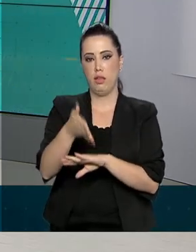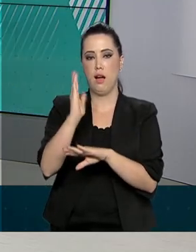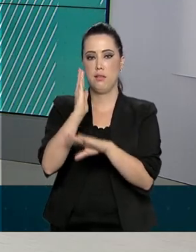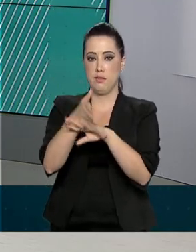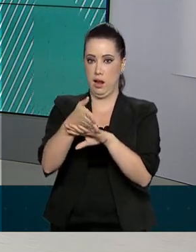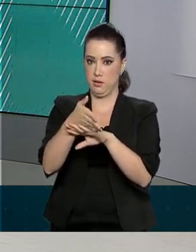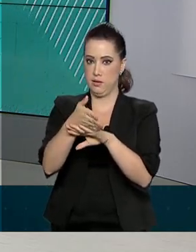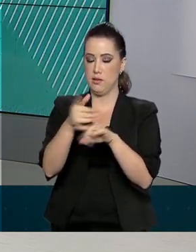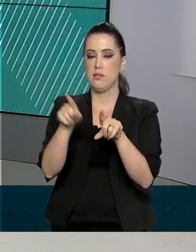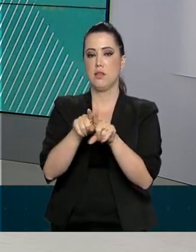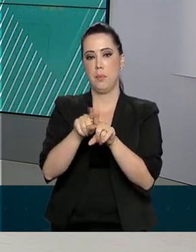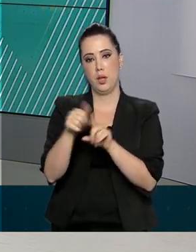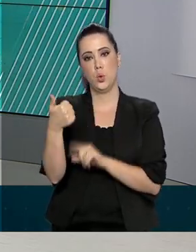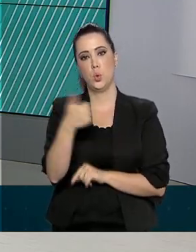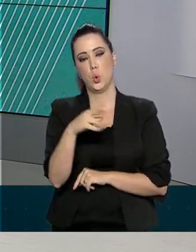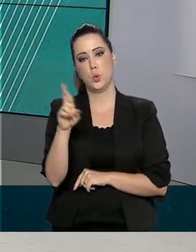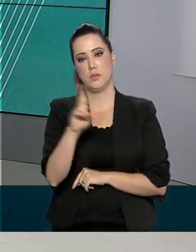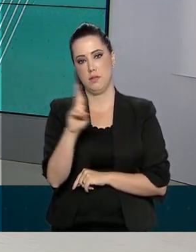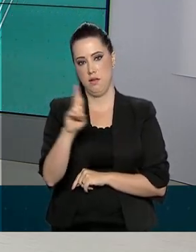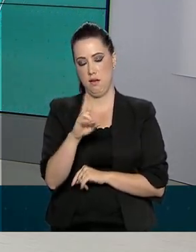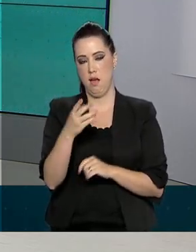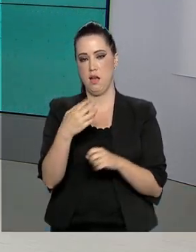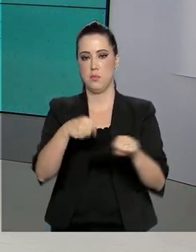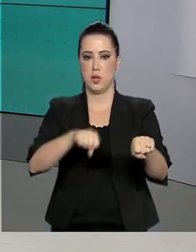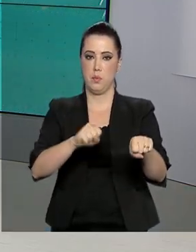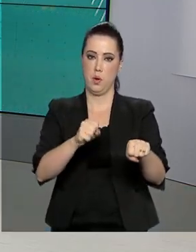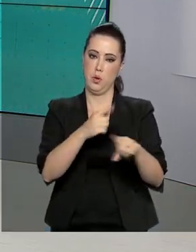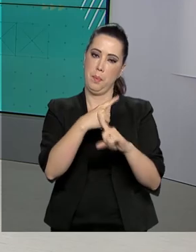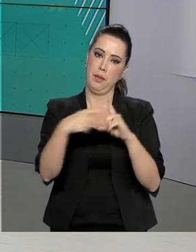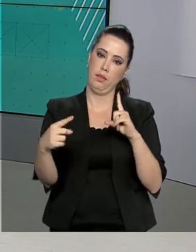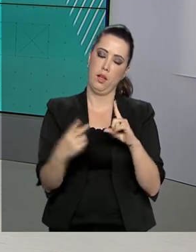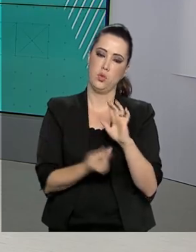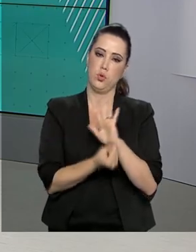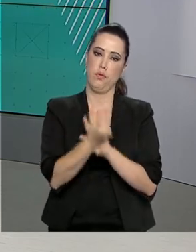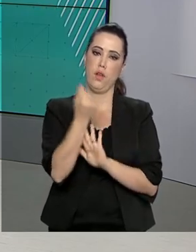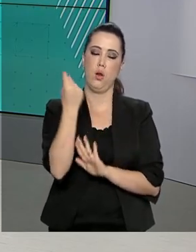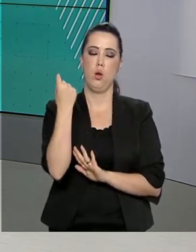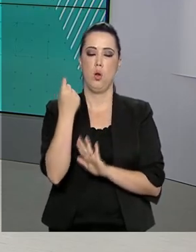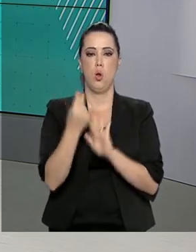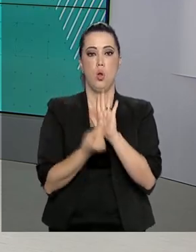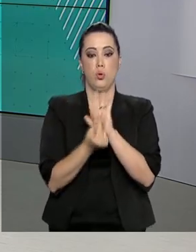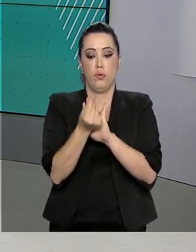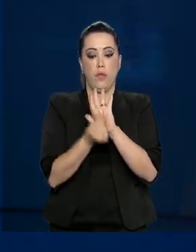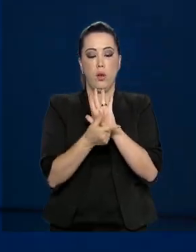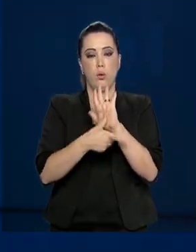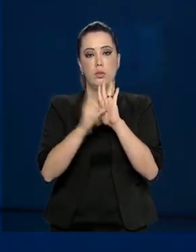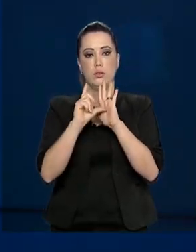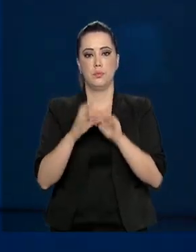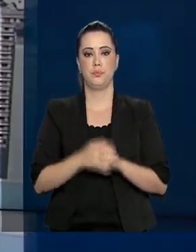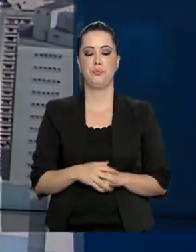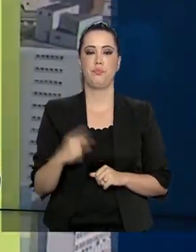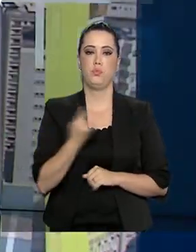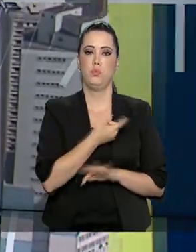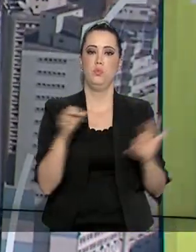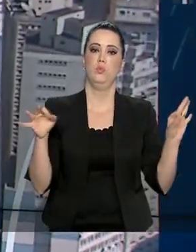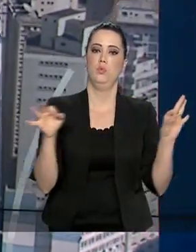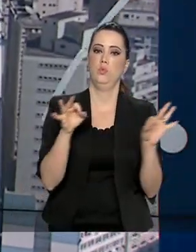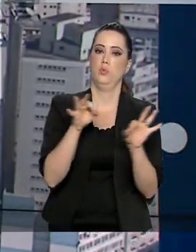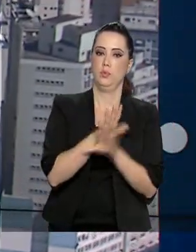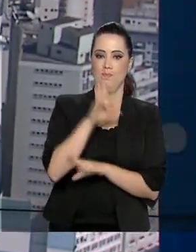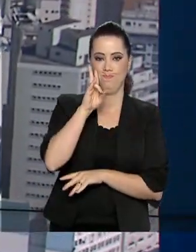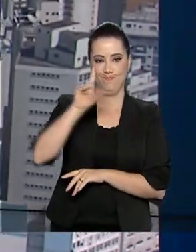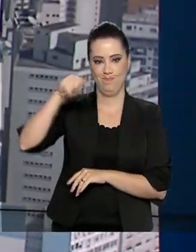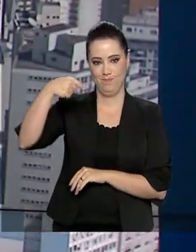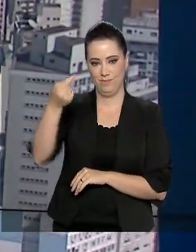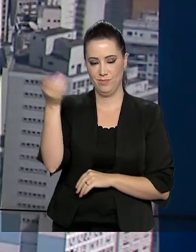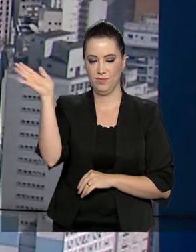12,25 para motos, menos da metade do cobrado no ano passado. O governo agora termina aqui.